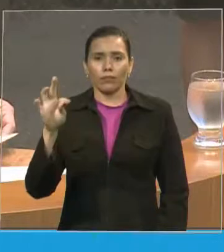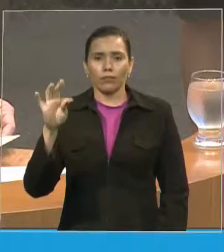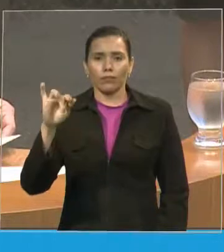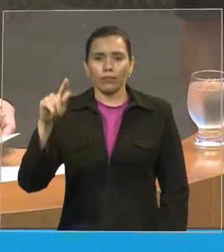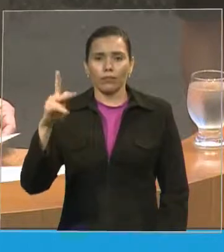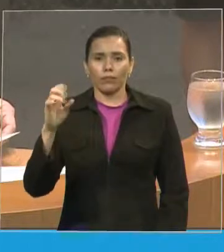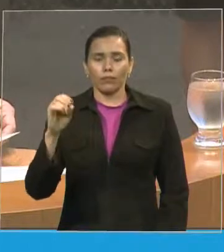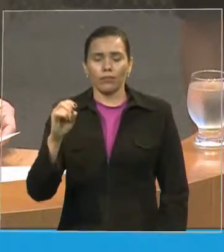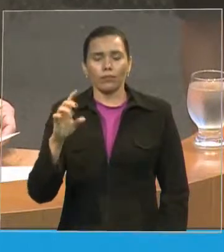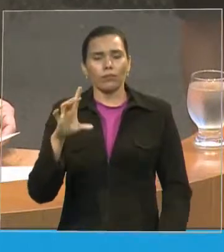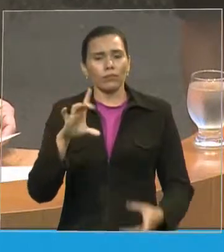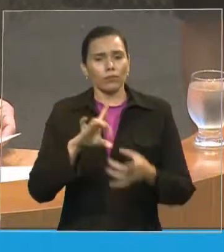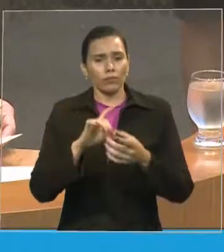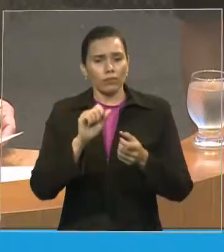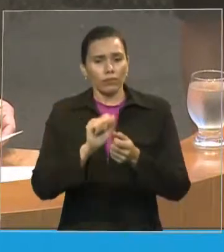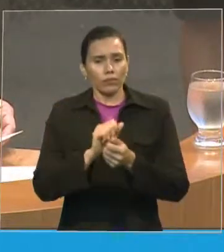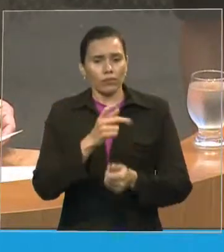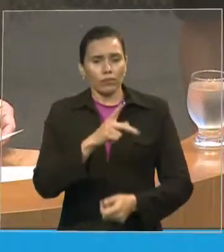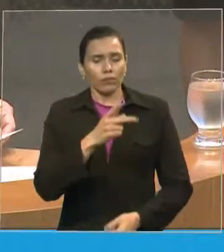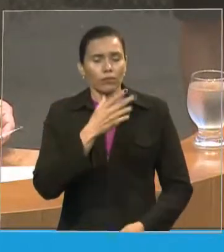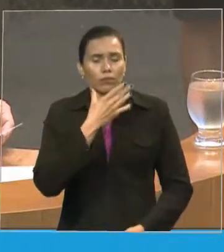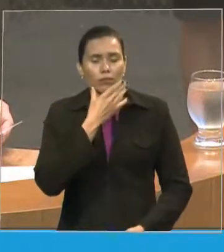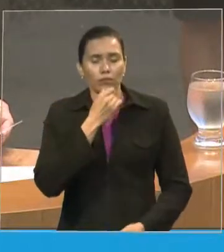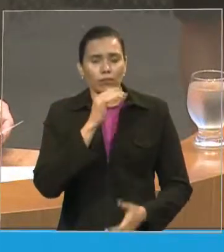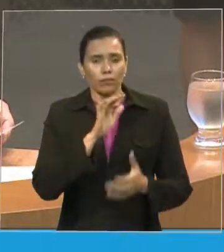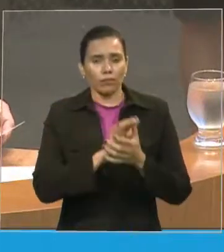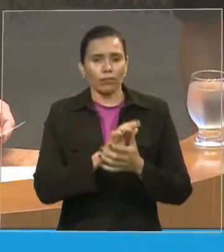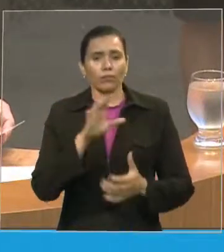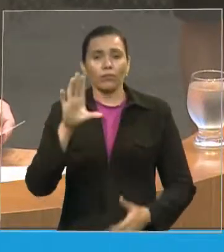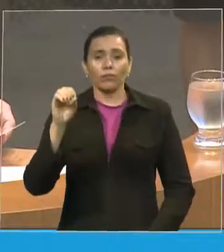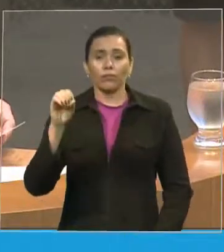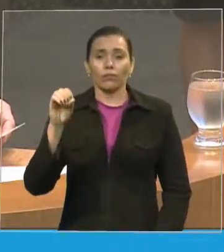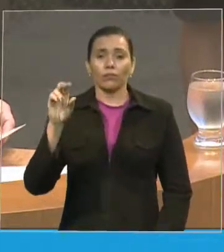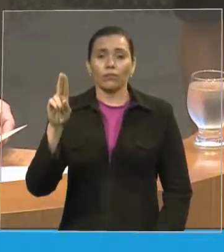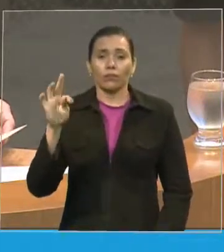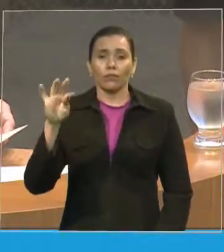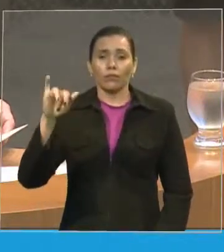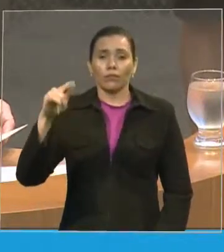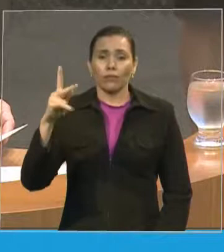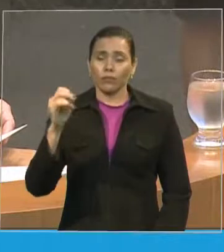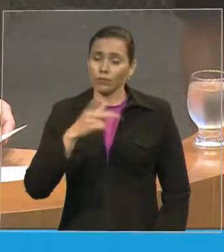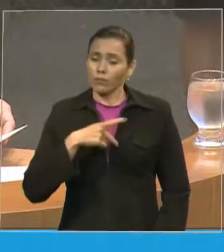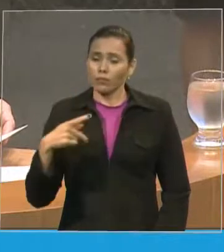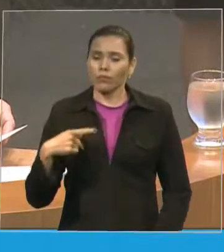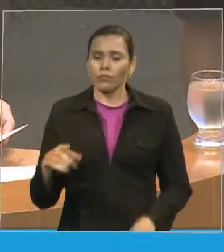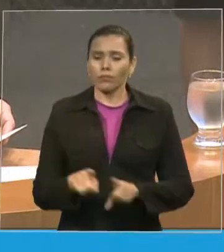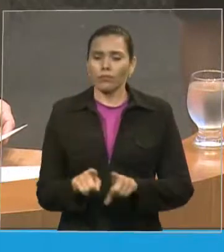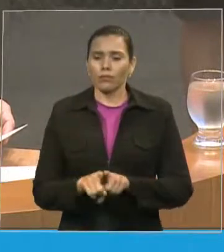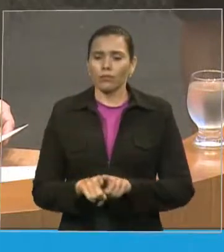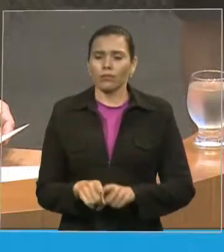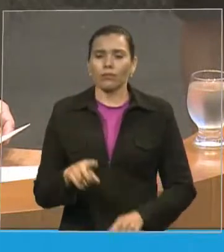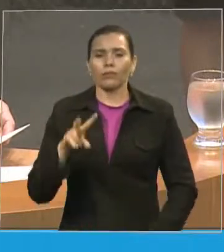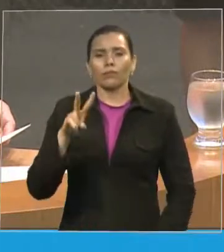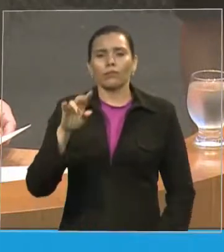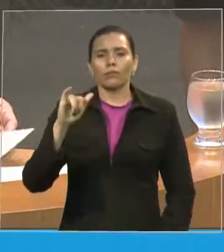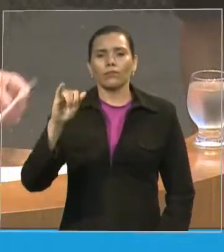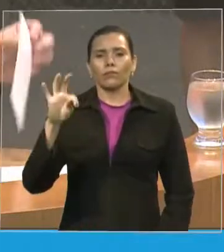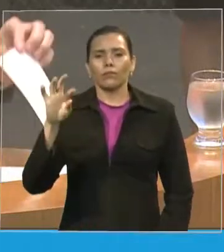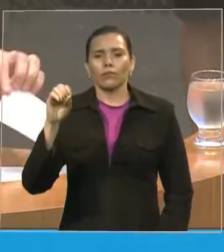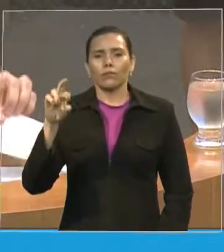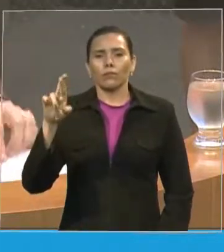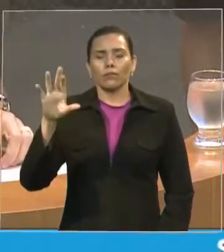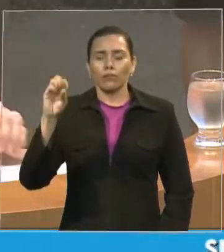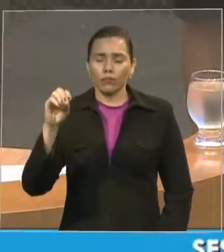o segundo tenente Vitório que aqui representa o comandante do 24º Batalhão de